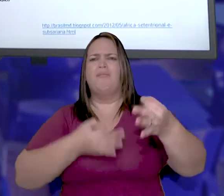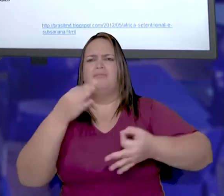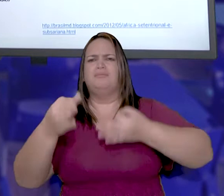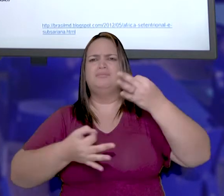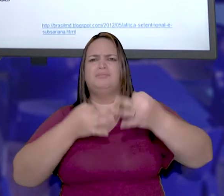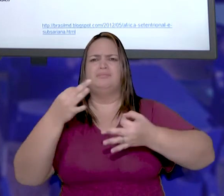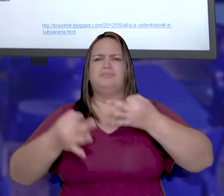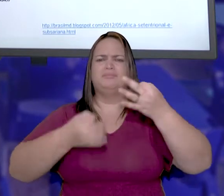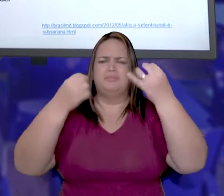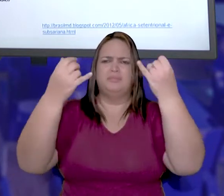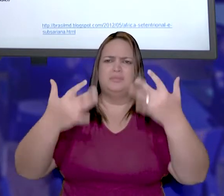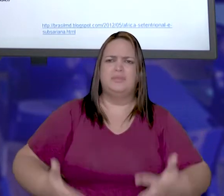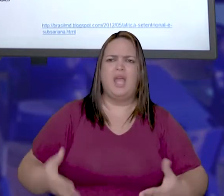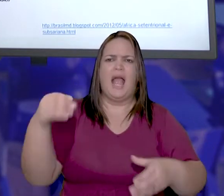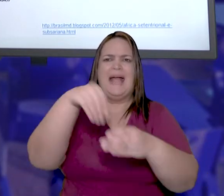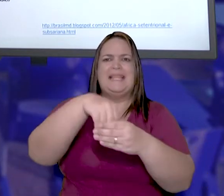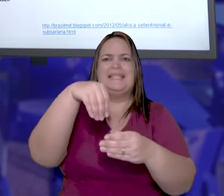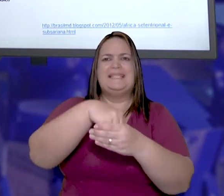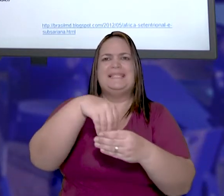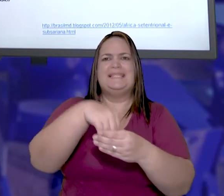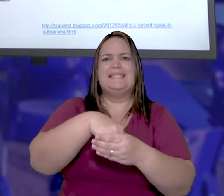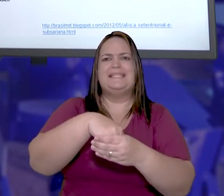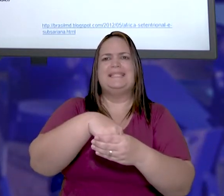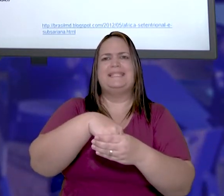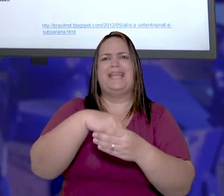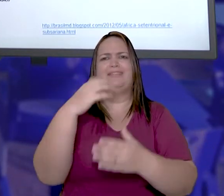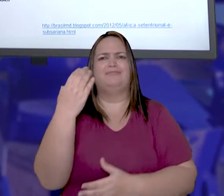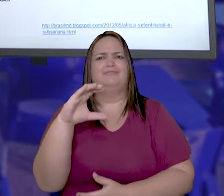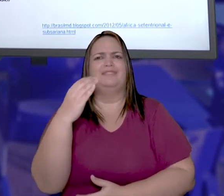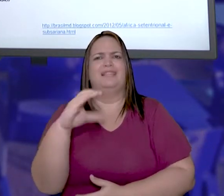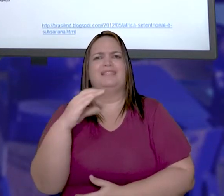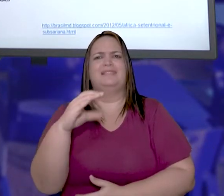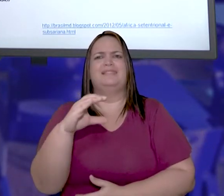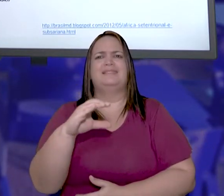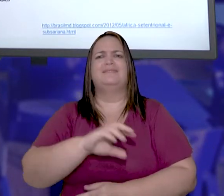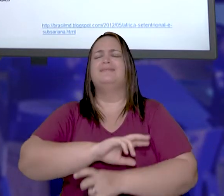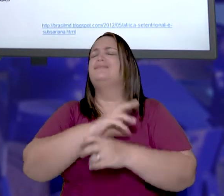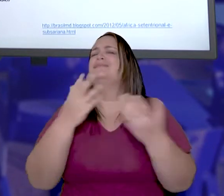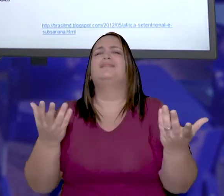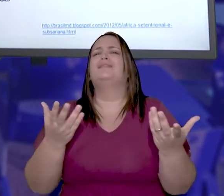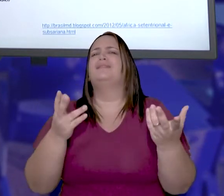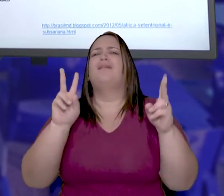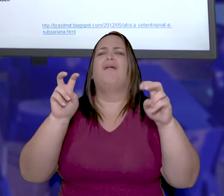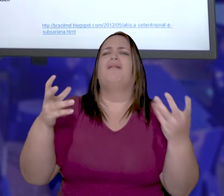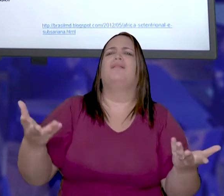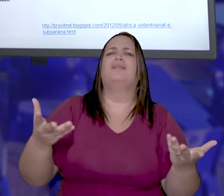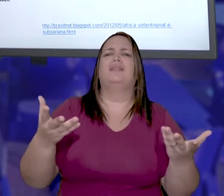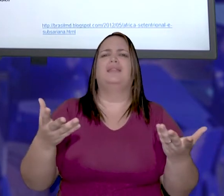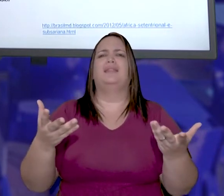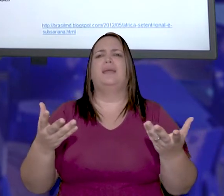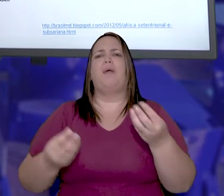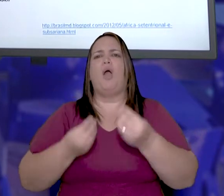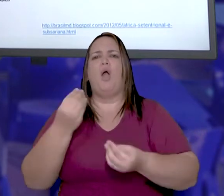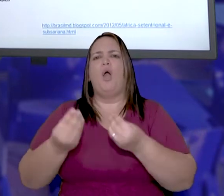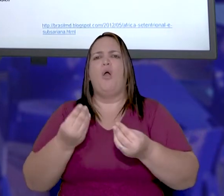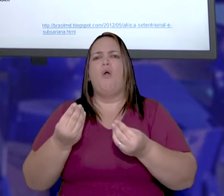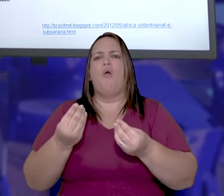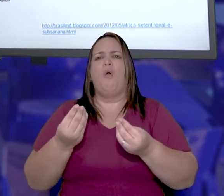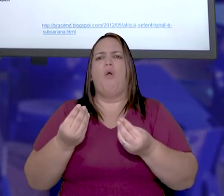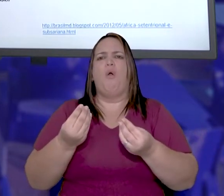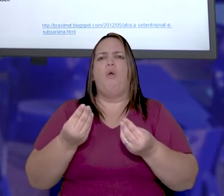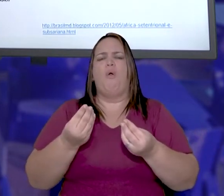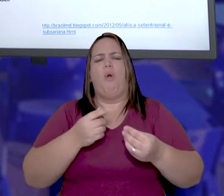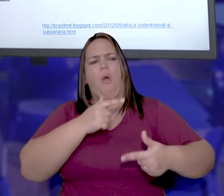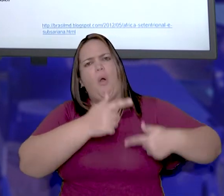Negra. Existem muitos discursos, muita conversa no meio científico sobre